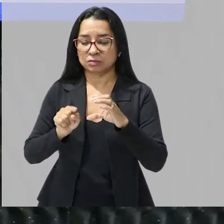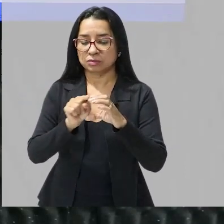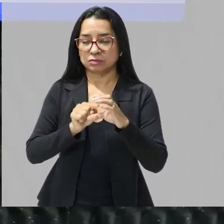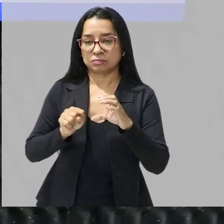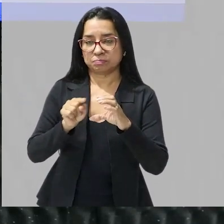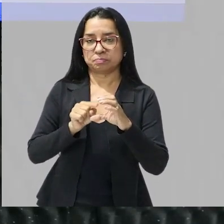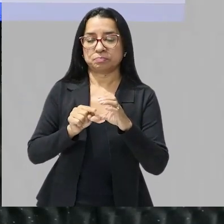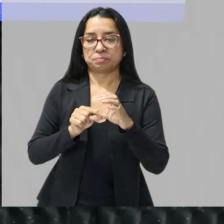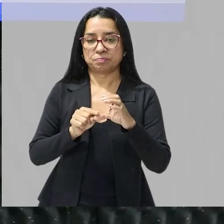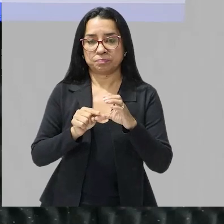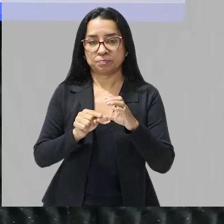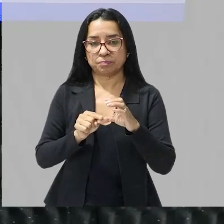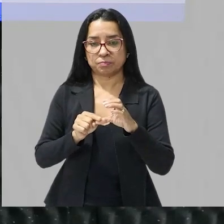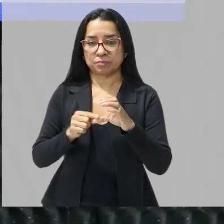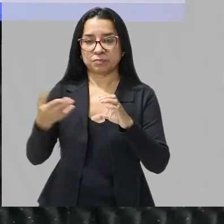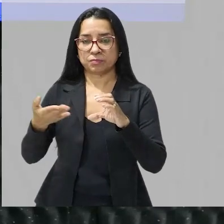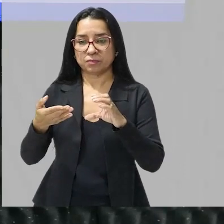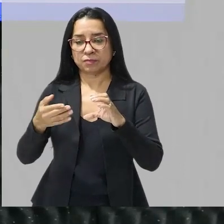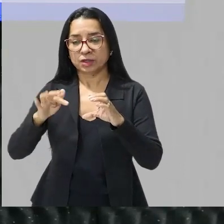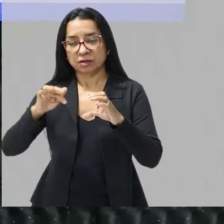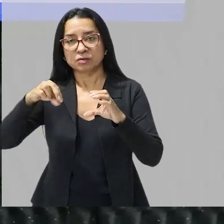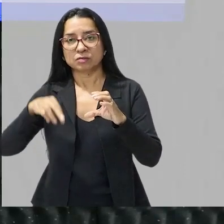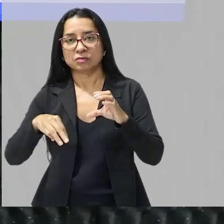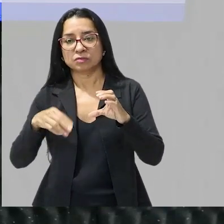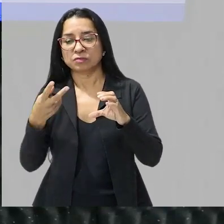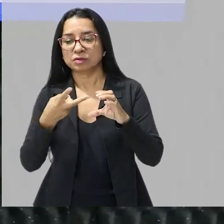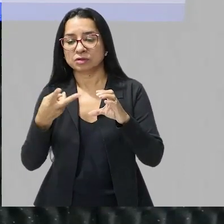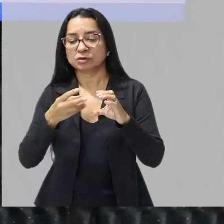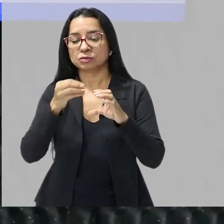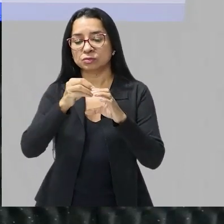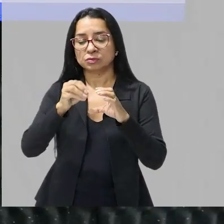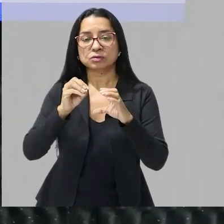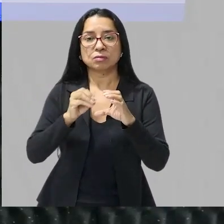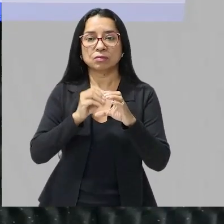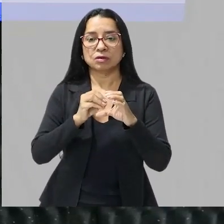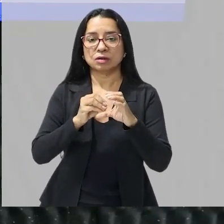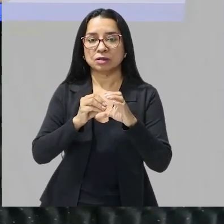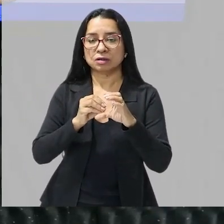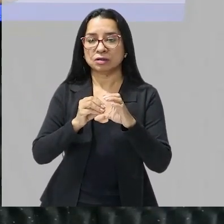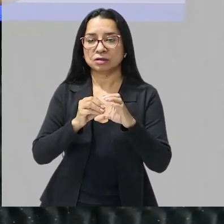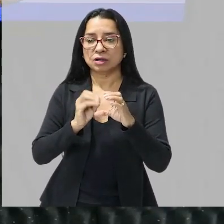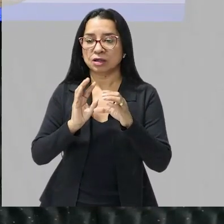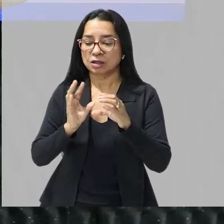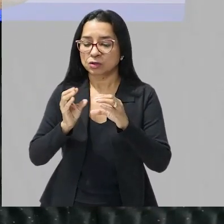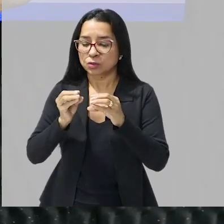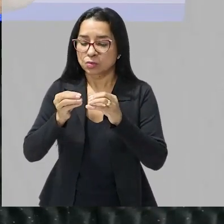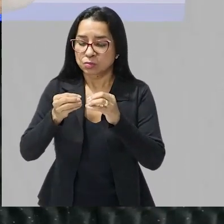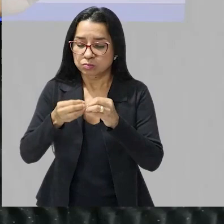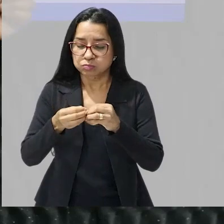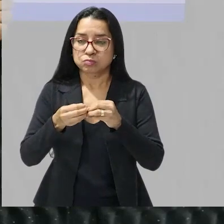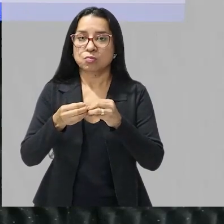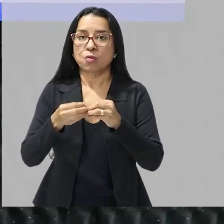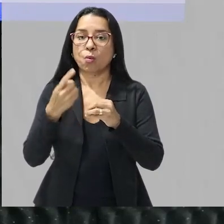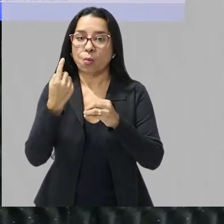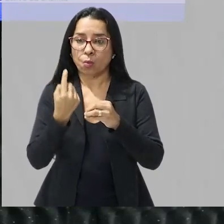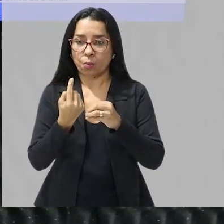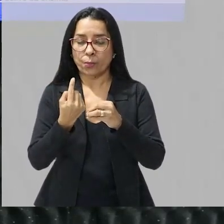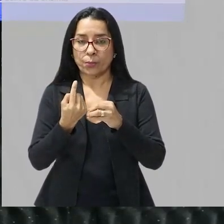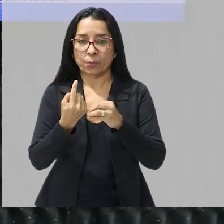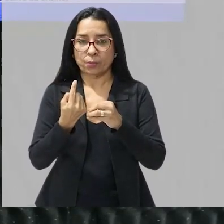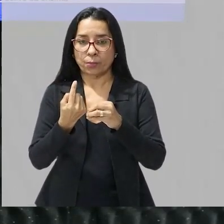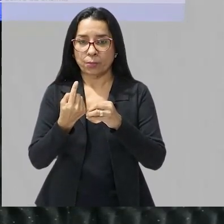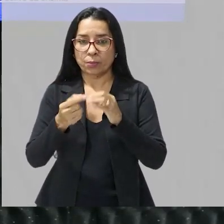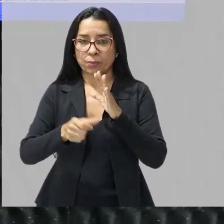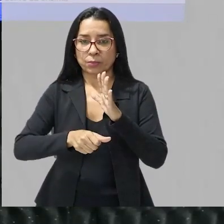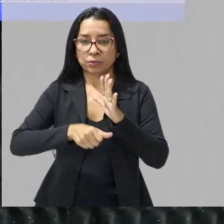dessa enzima e aí no final as duas moléculas o que era duas vira apenas uma única molécula na primeira situação